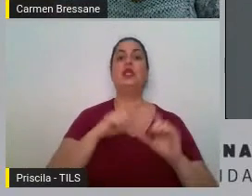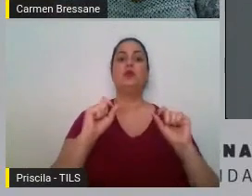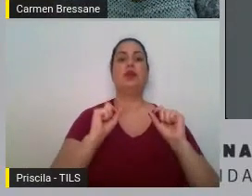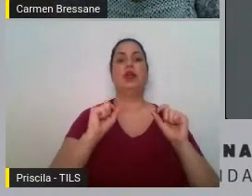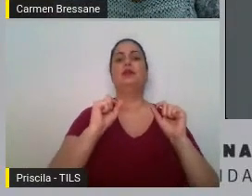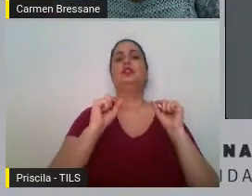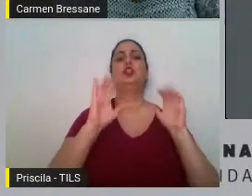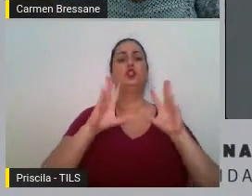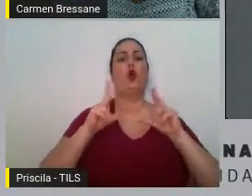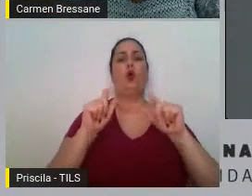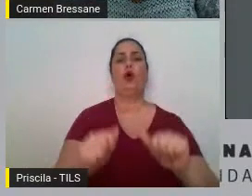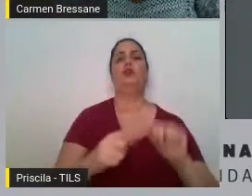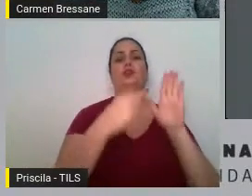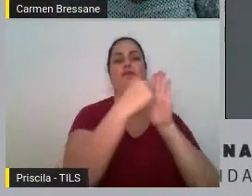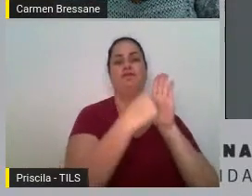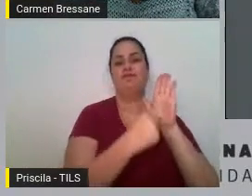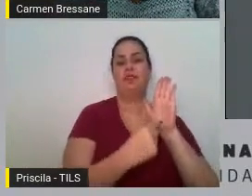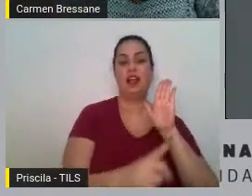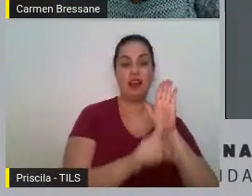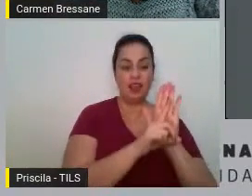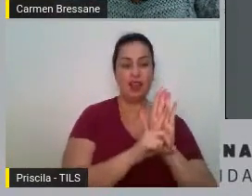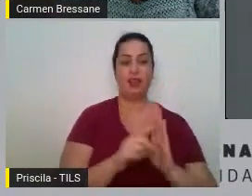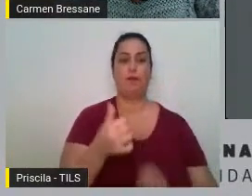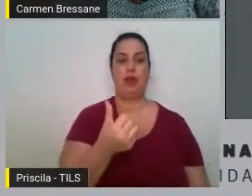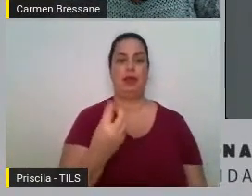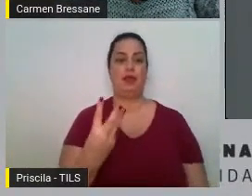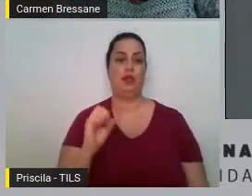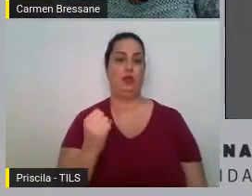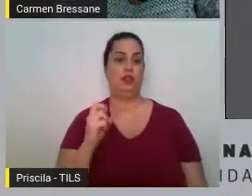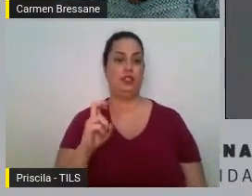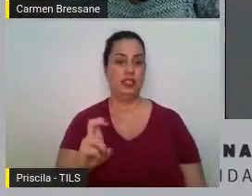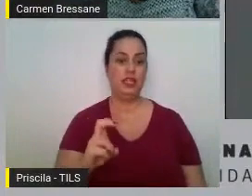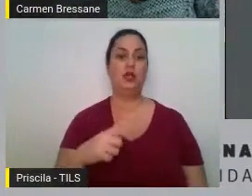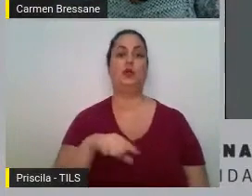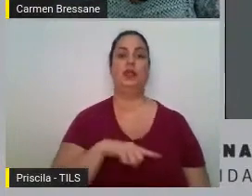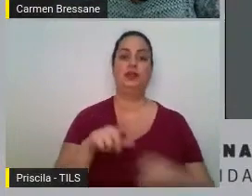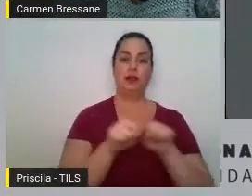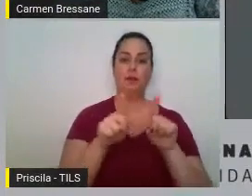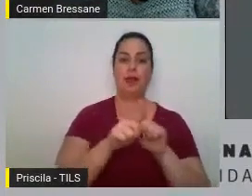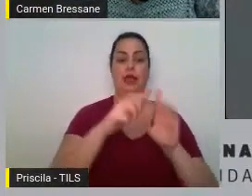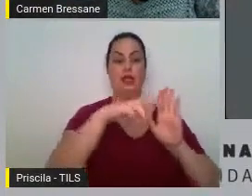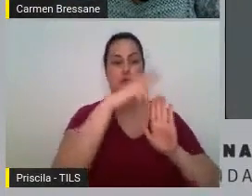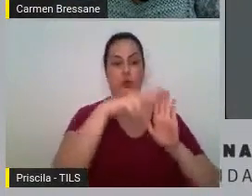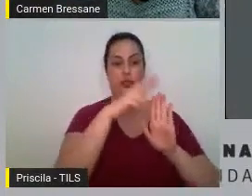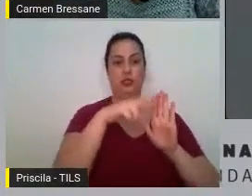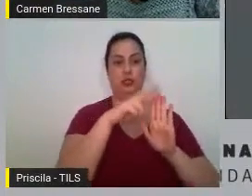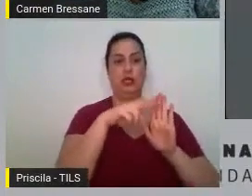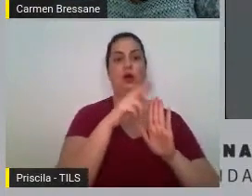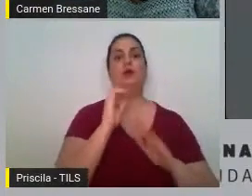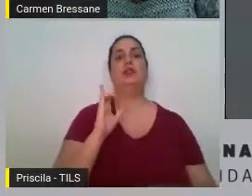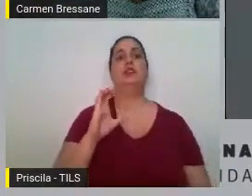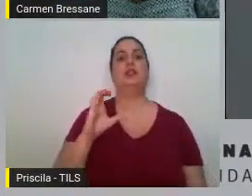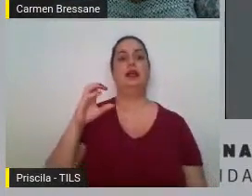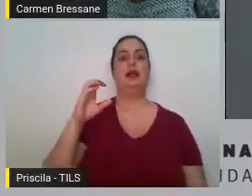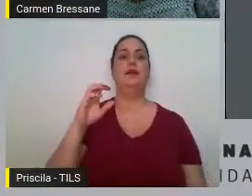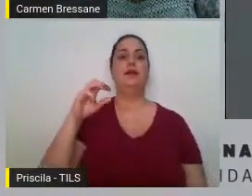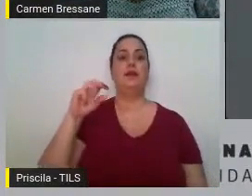citei da lei 6385 de resolução da CVM que fere lei fere